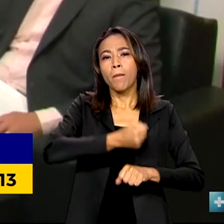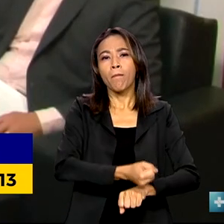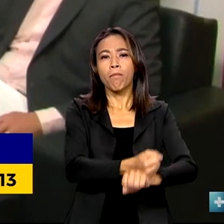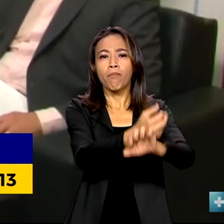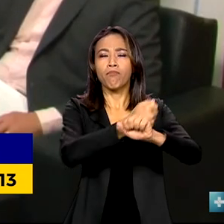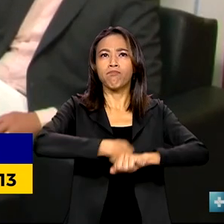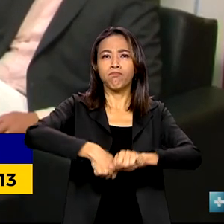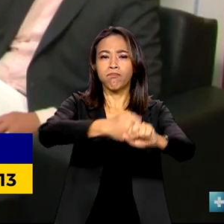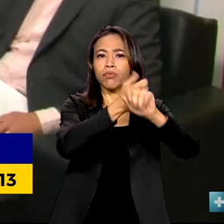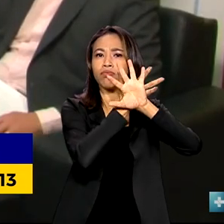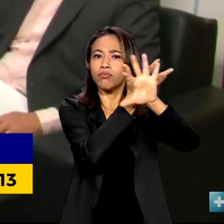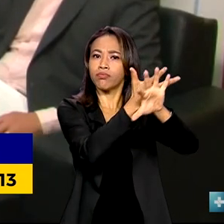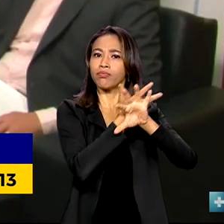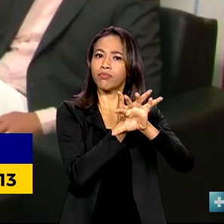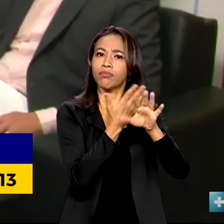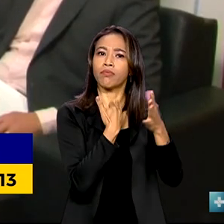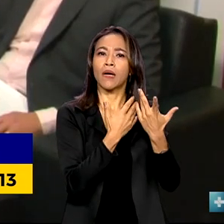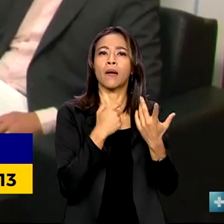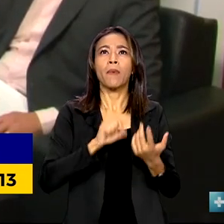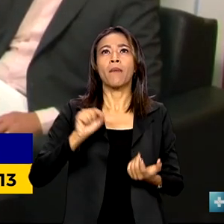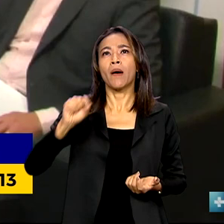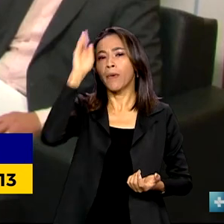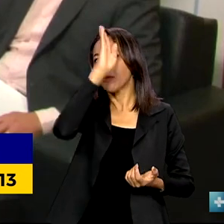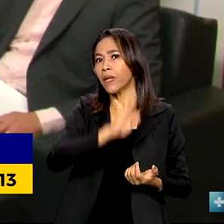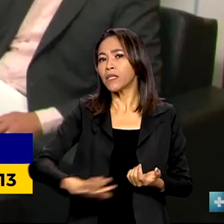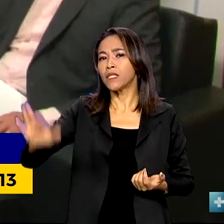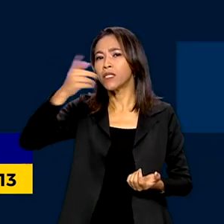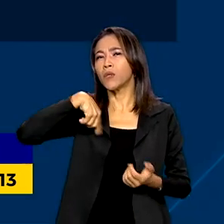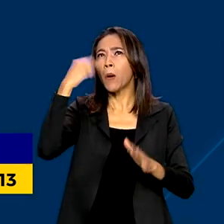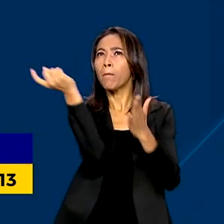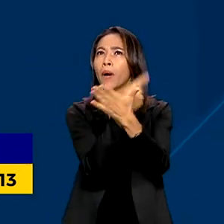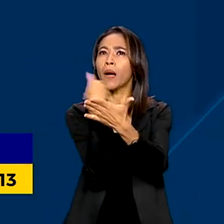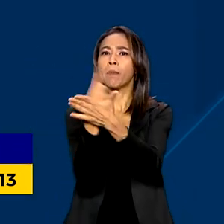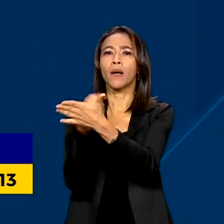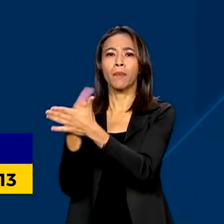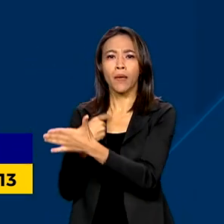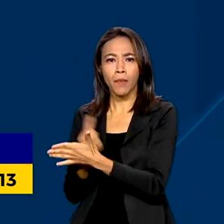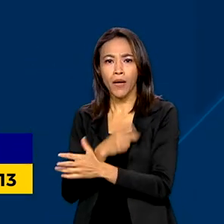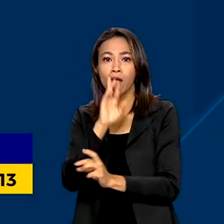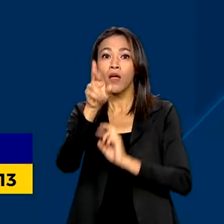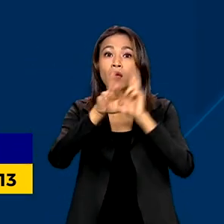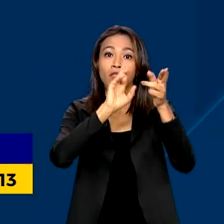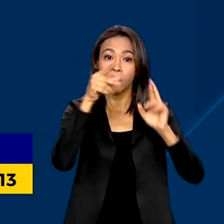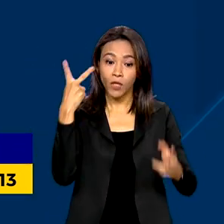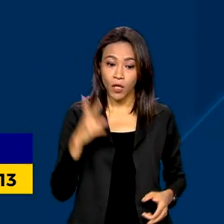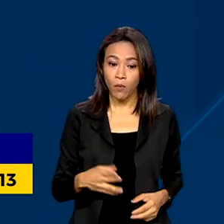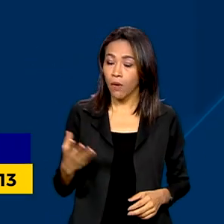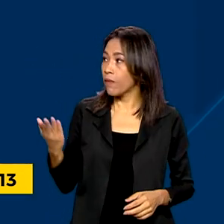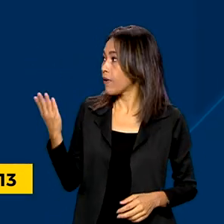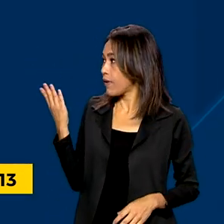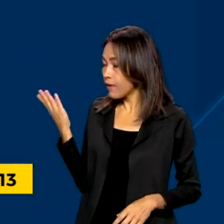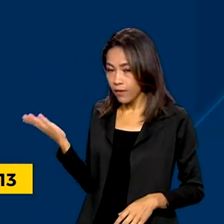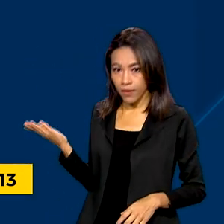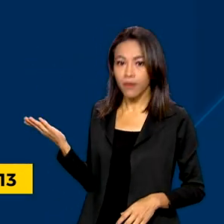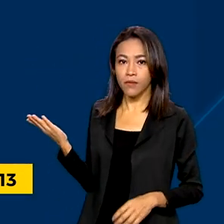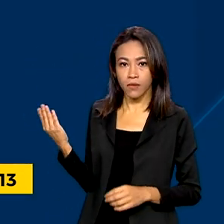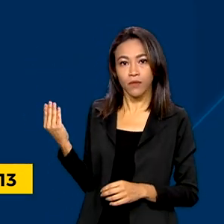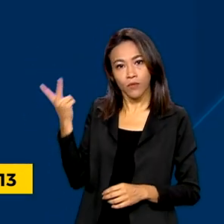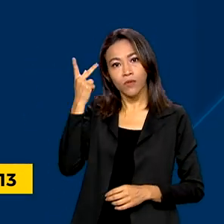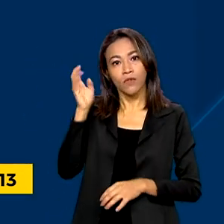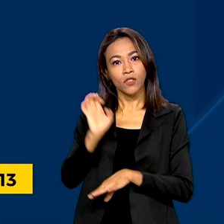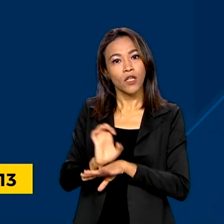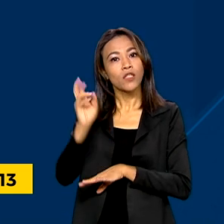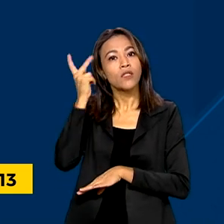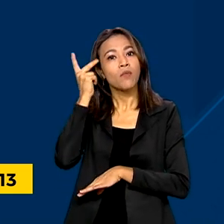com internautas de todo o Brasil. Eles responderam a perguntas como a do Pablo Camargo, de Caraguatatuba, estado de São Paulo,